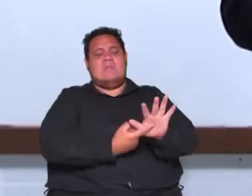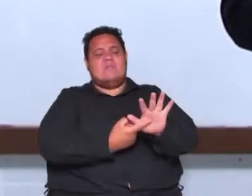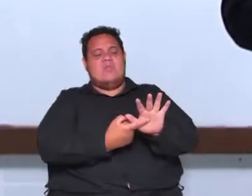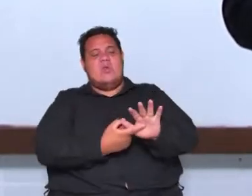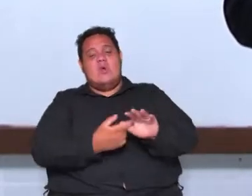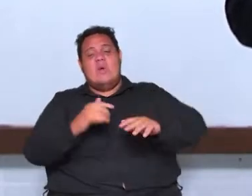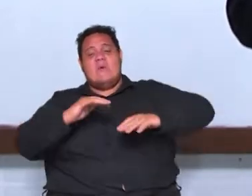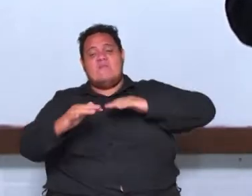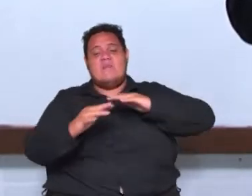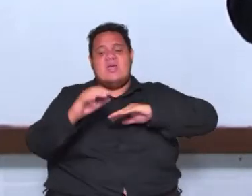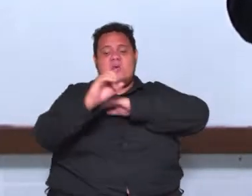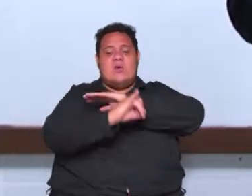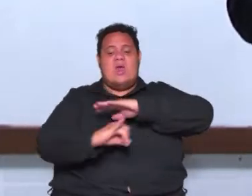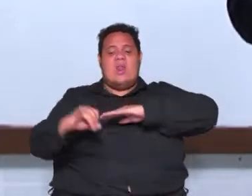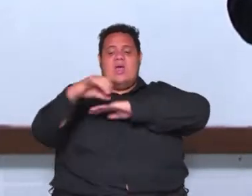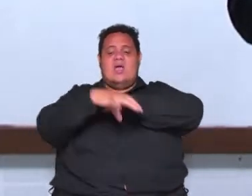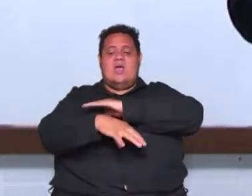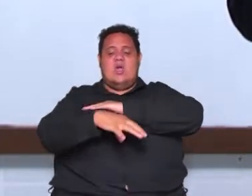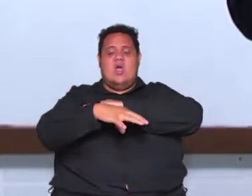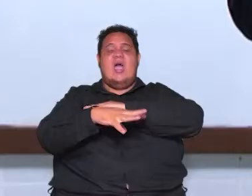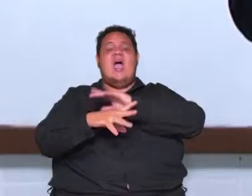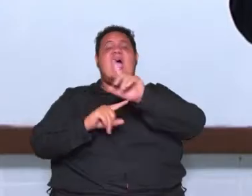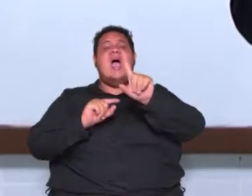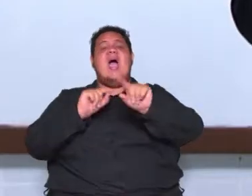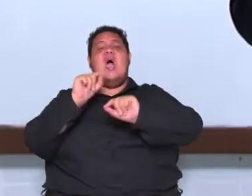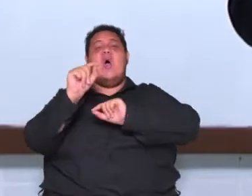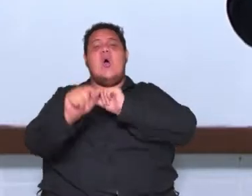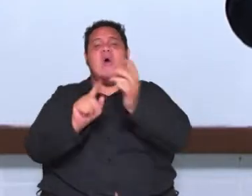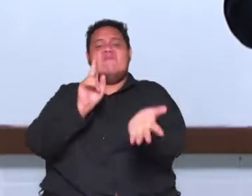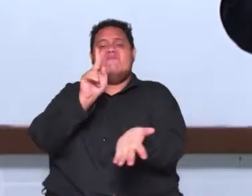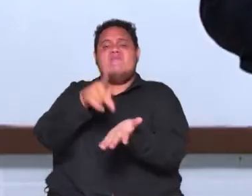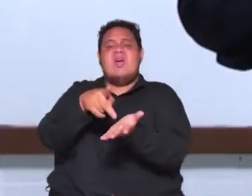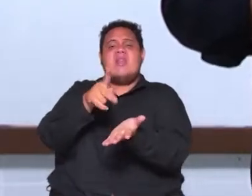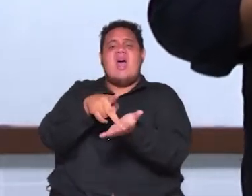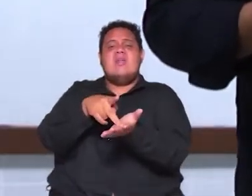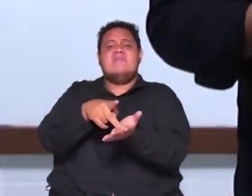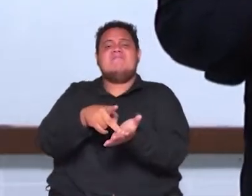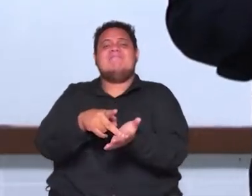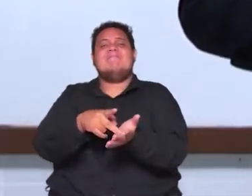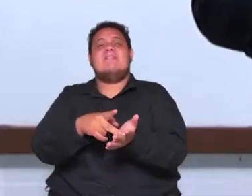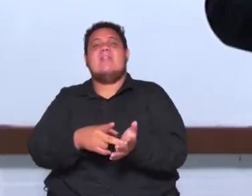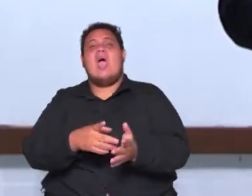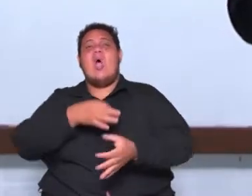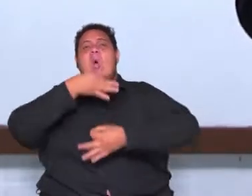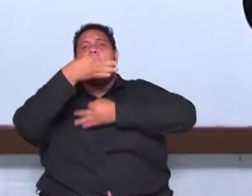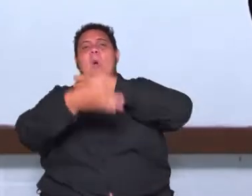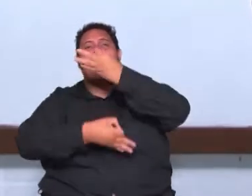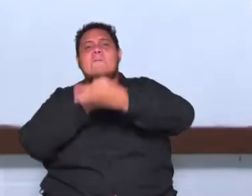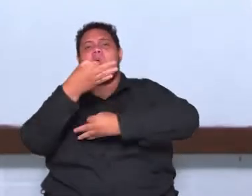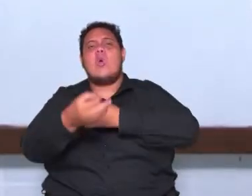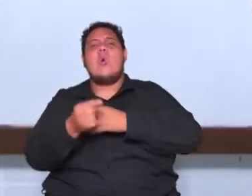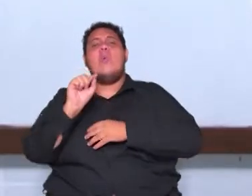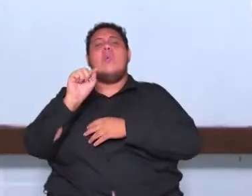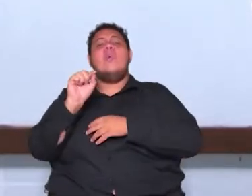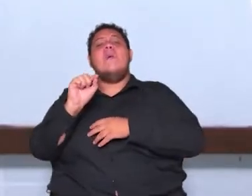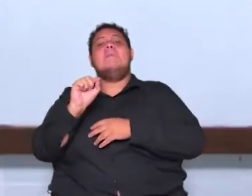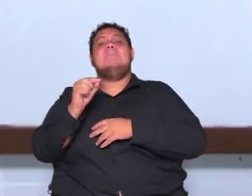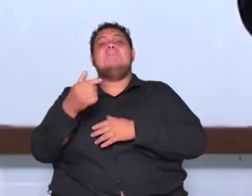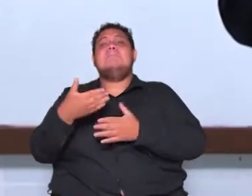na verdade, ele veio se posicionar contra o antigo regime,